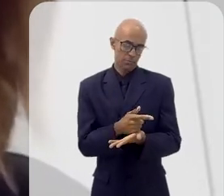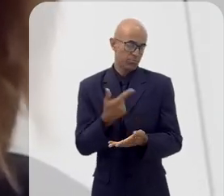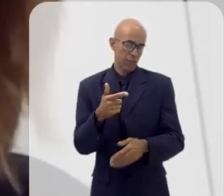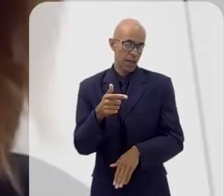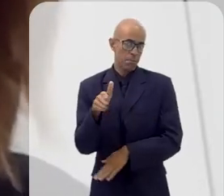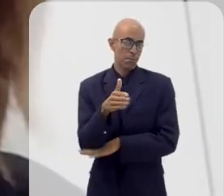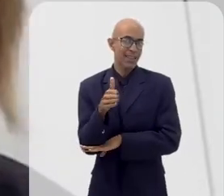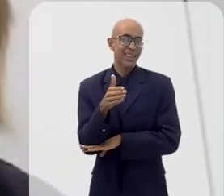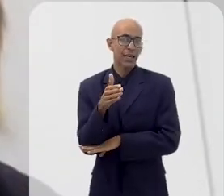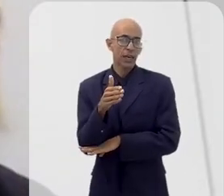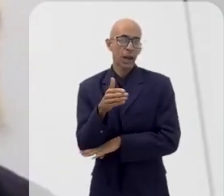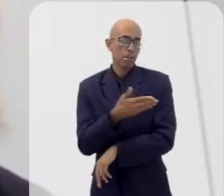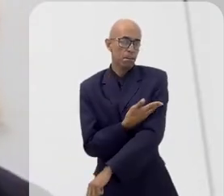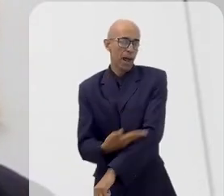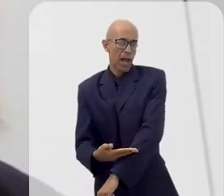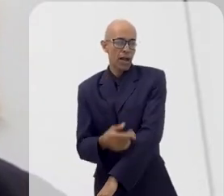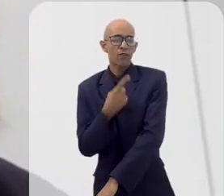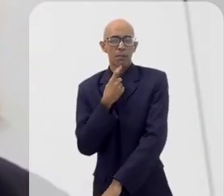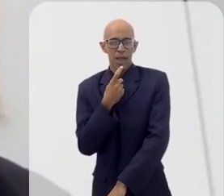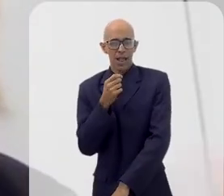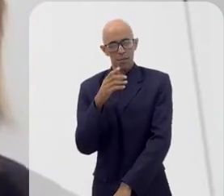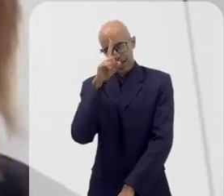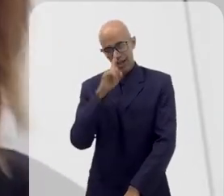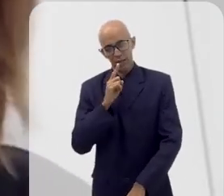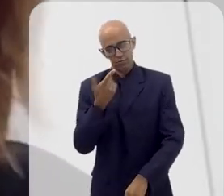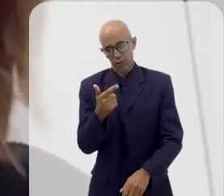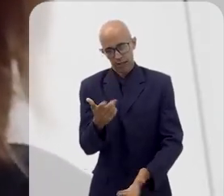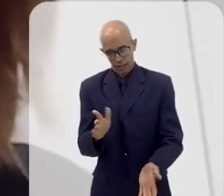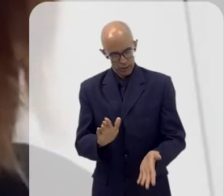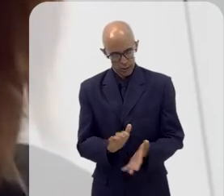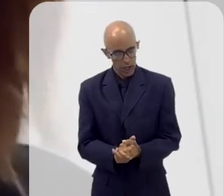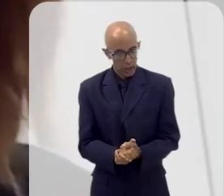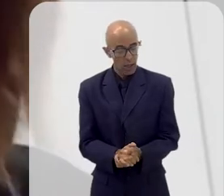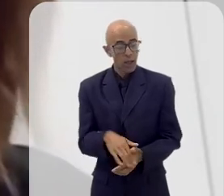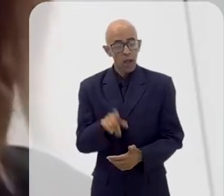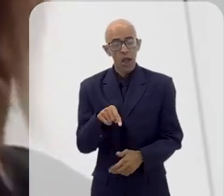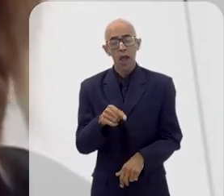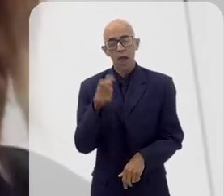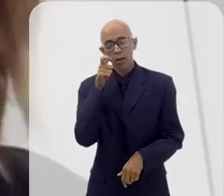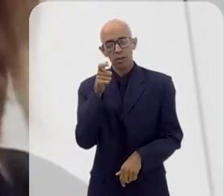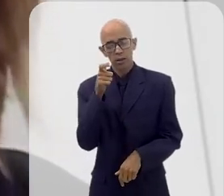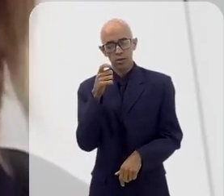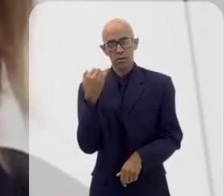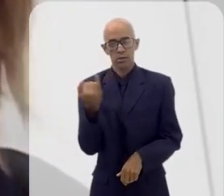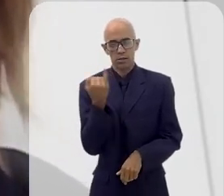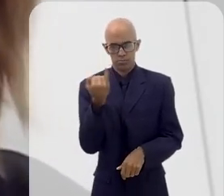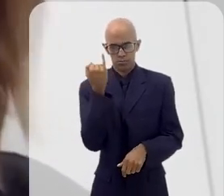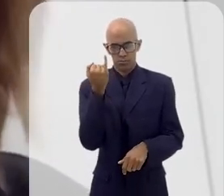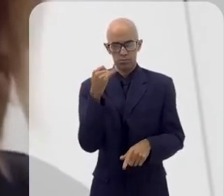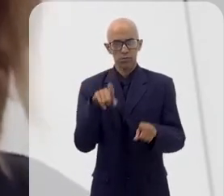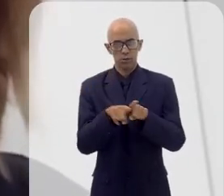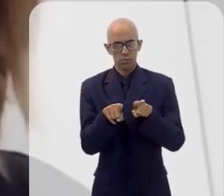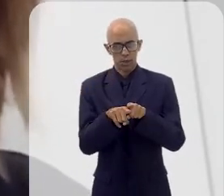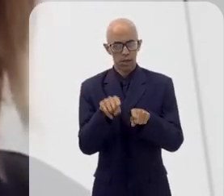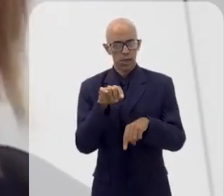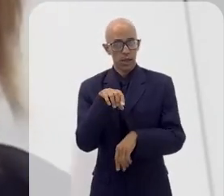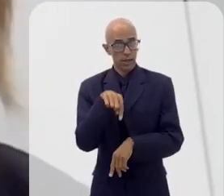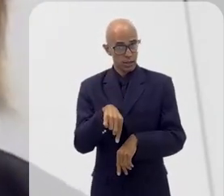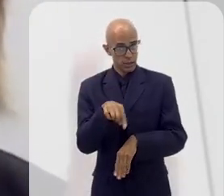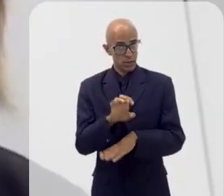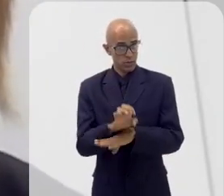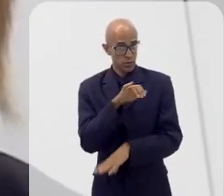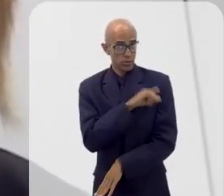solar fotovoltaica. Uma coisa que eu acho que é até interessante colocar aqui é que, no Rio de Janeiro,